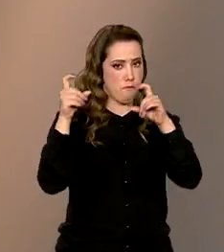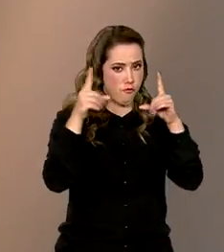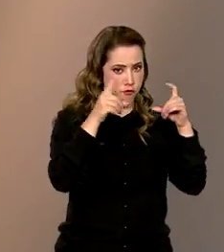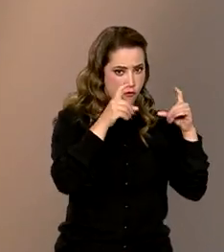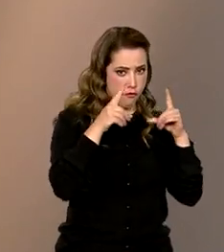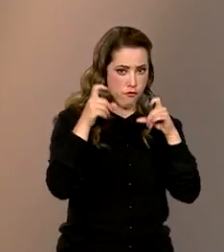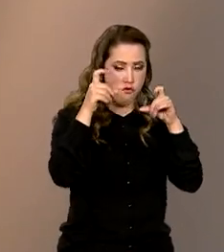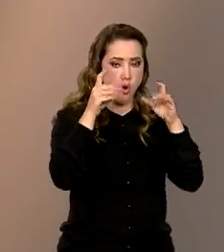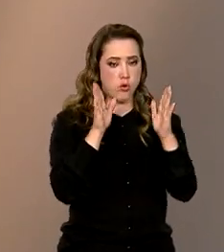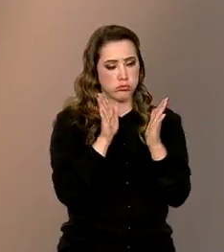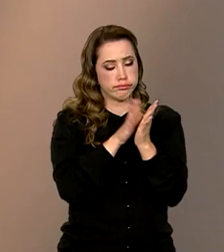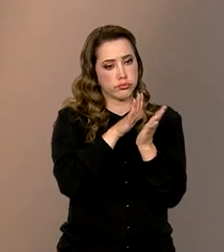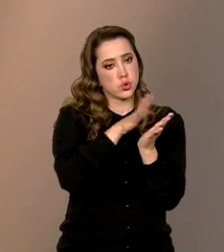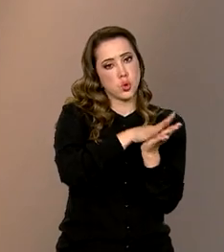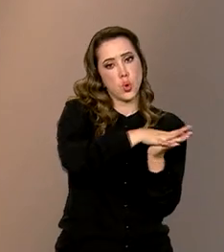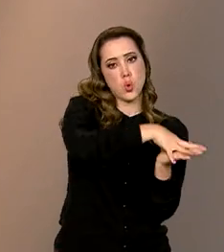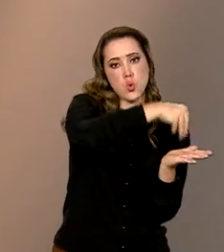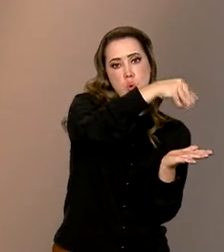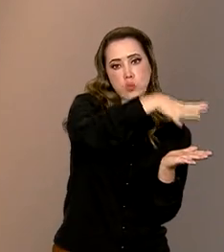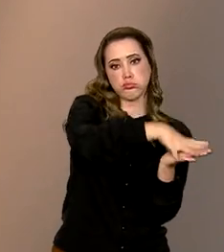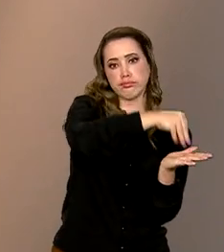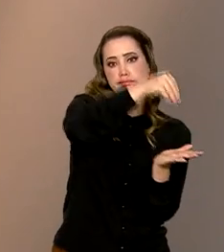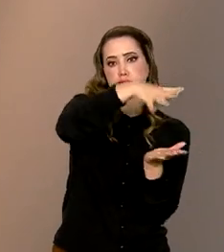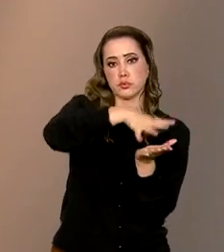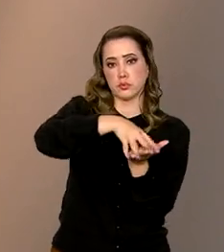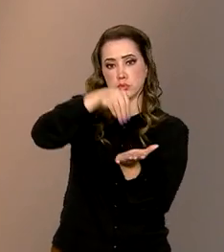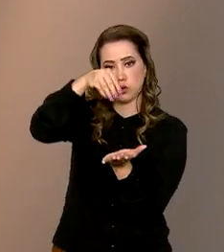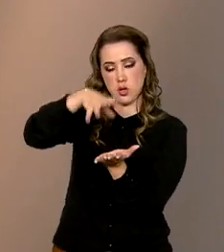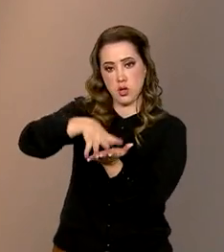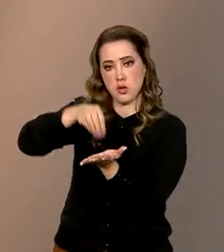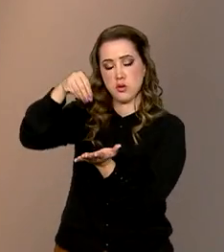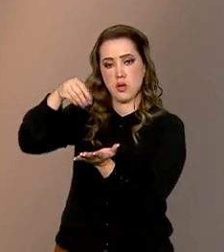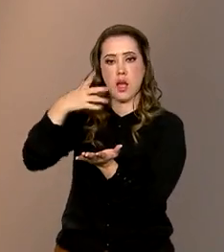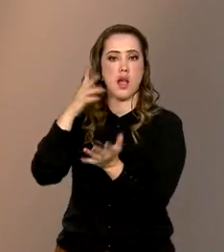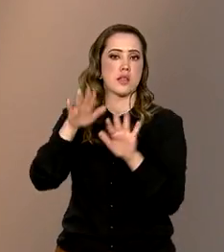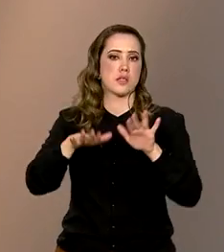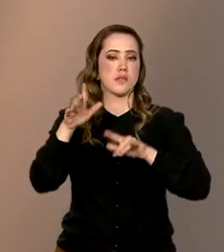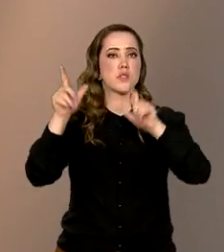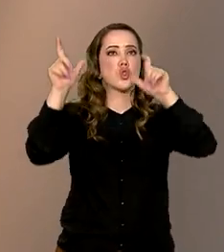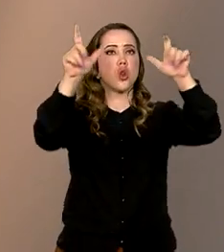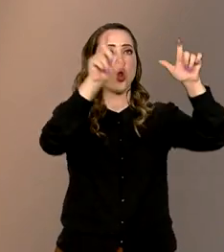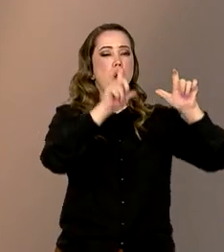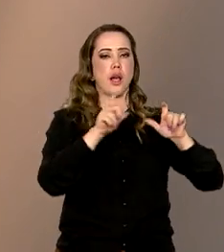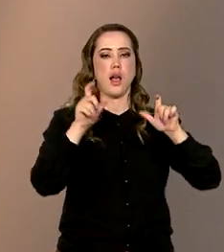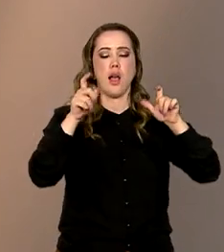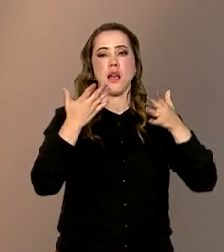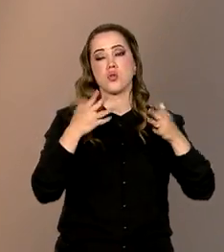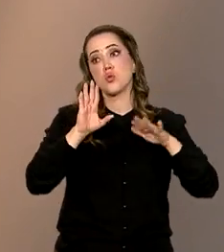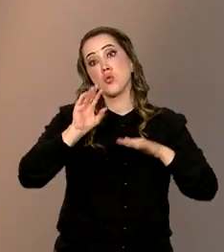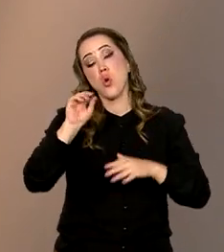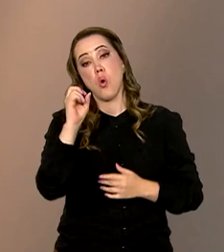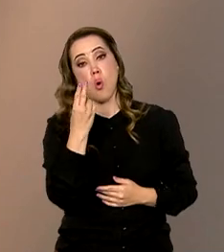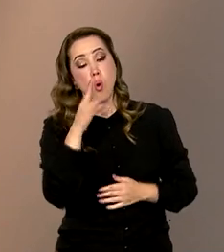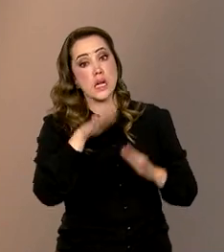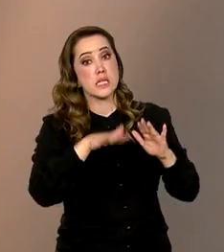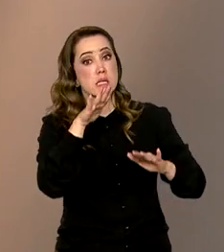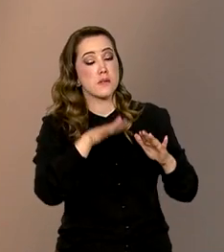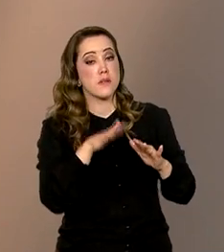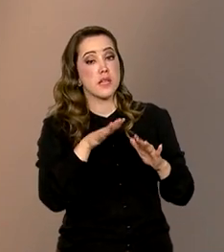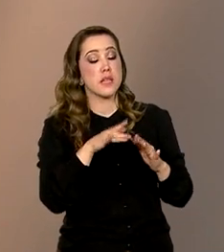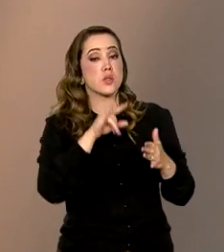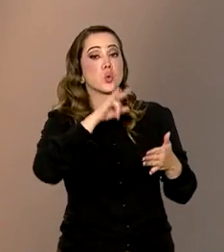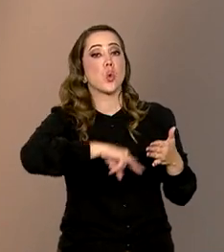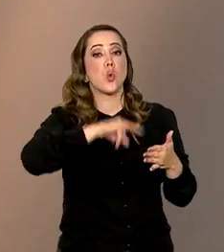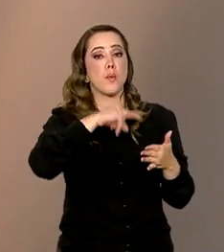digitalizadas de acervos museológicos, acervos tridimensionais, documentos, informações sobre